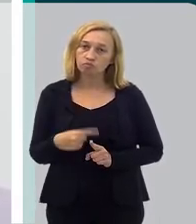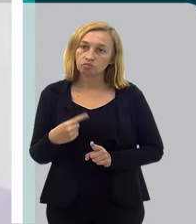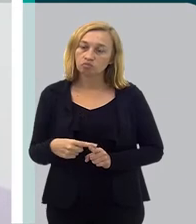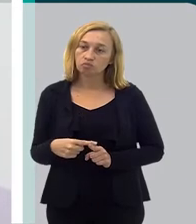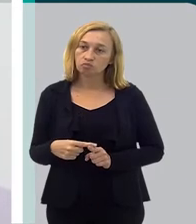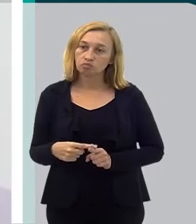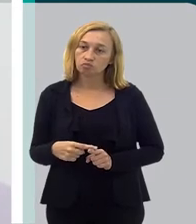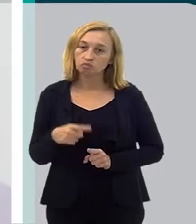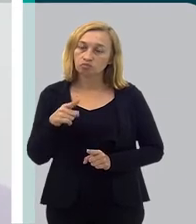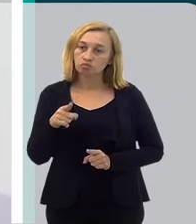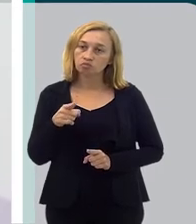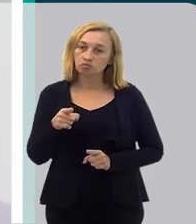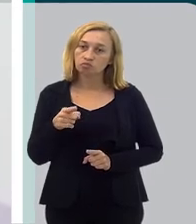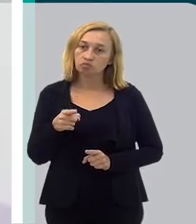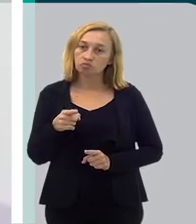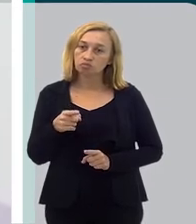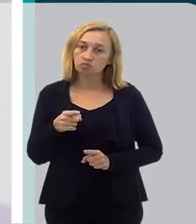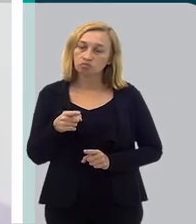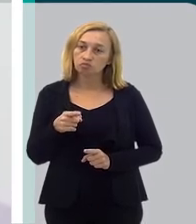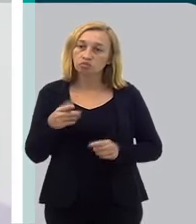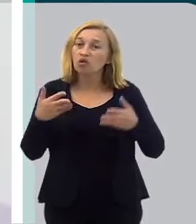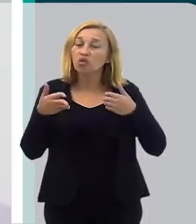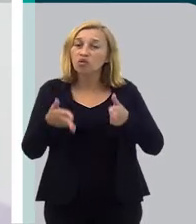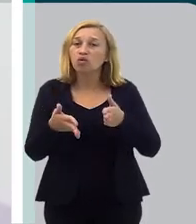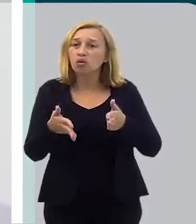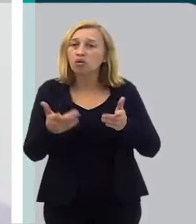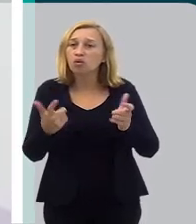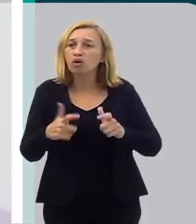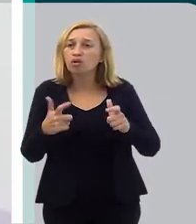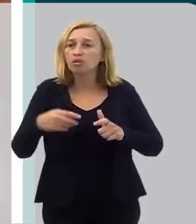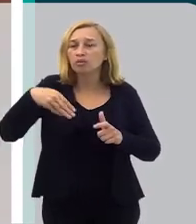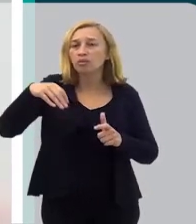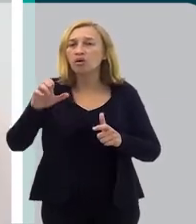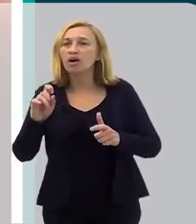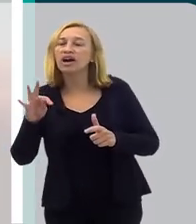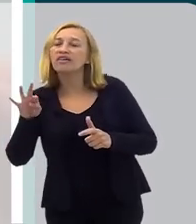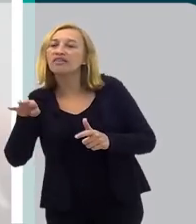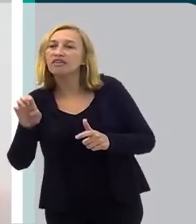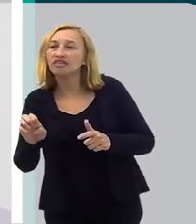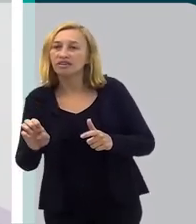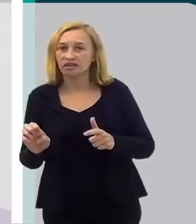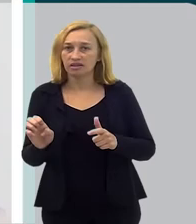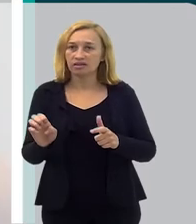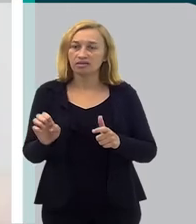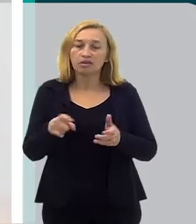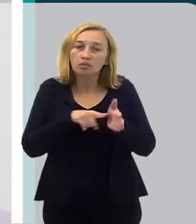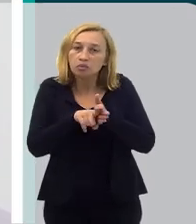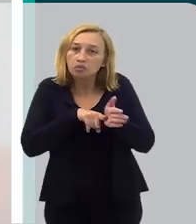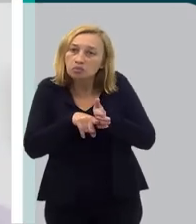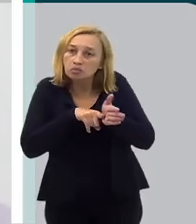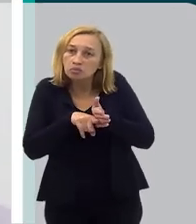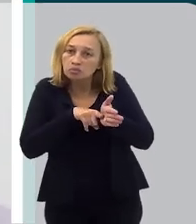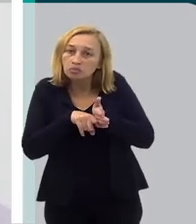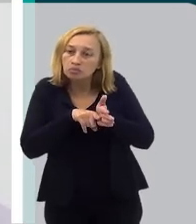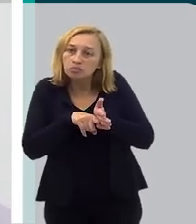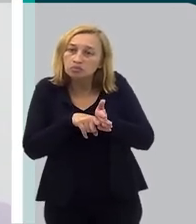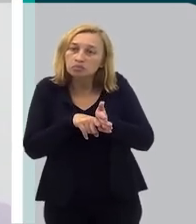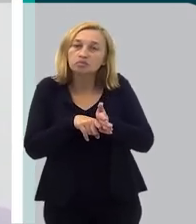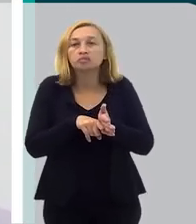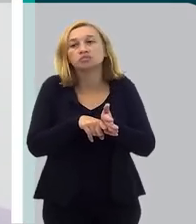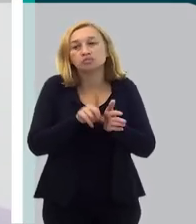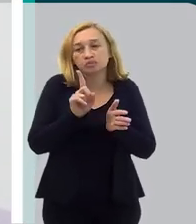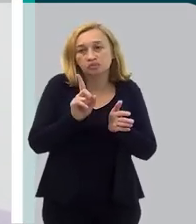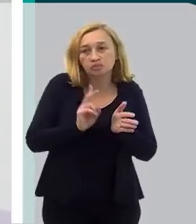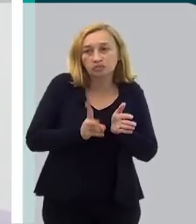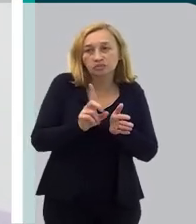você tem... Ah, qual é o foco? Foi onde essa miocardite veio de onde? Ah, vai ser pesquisado. A maioria